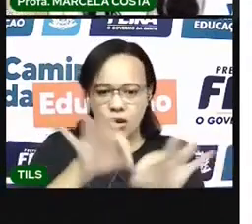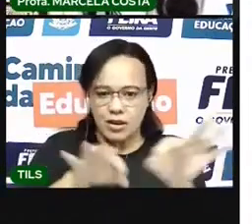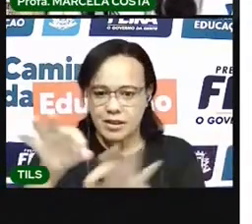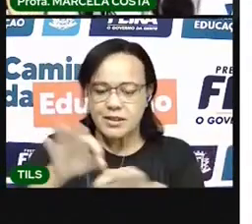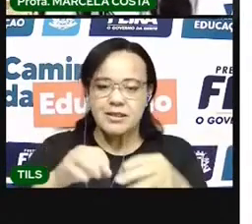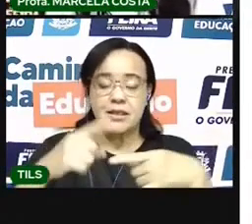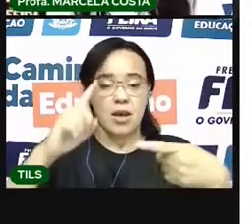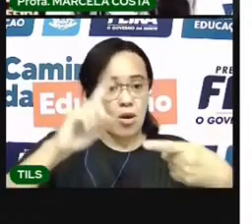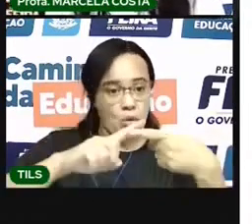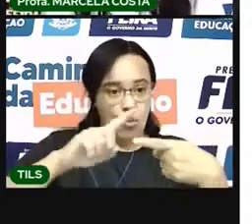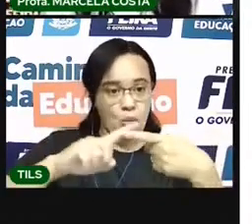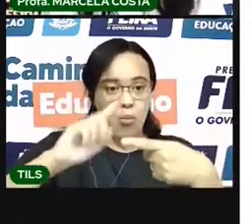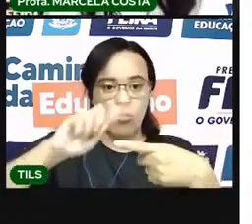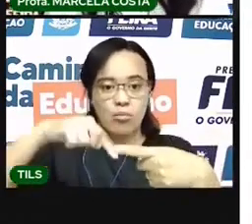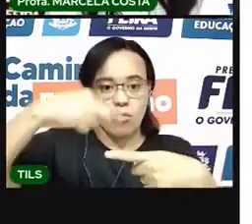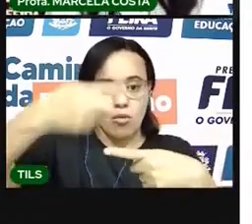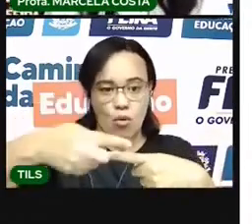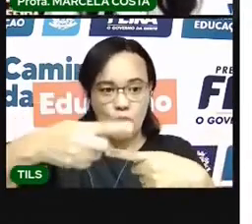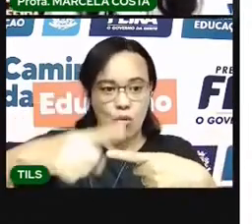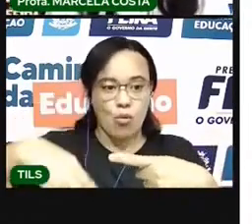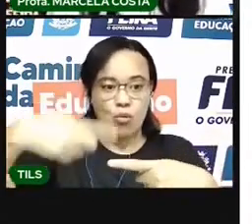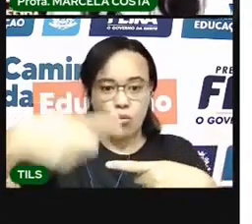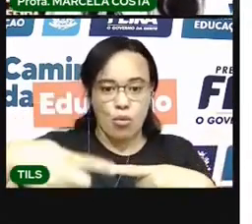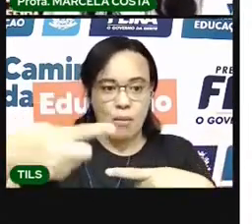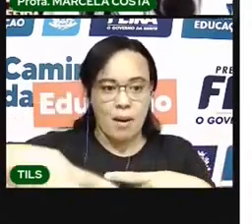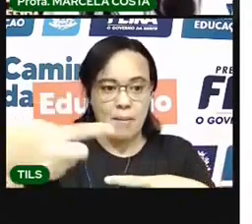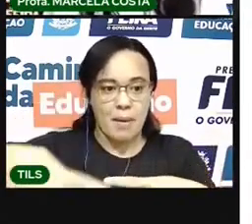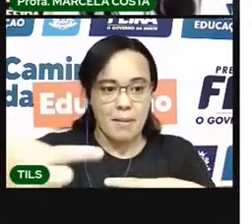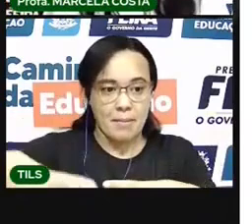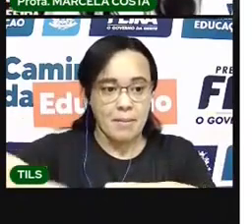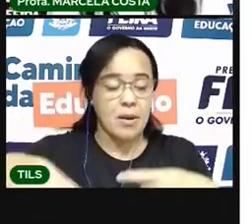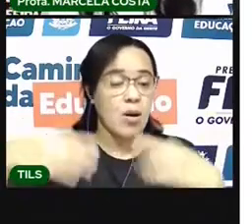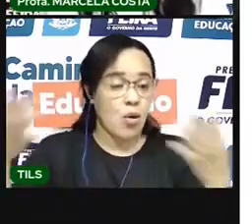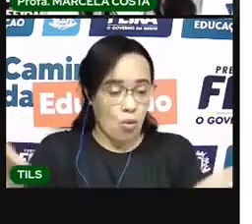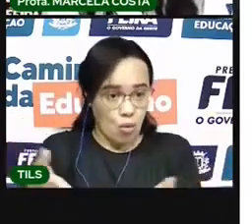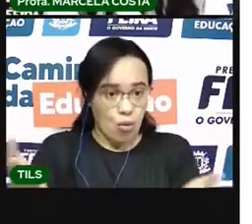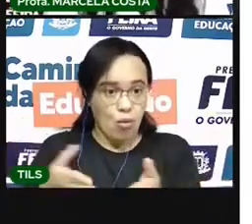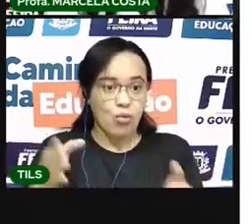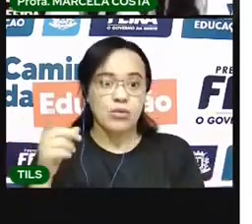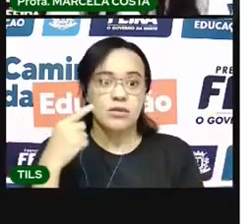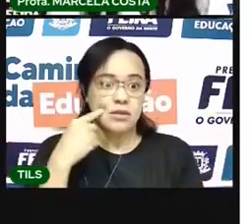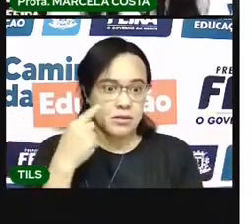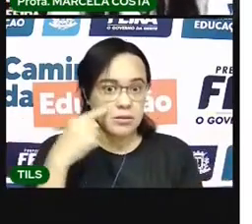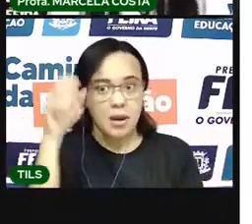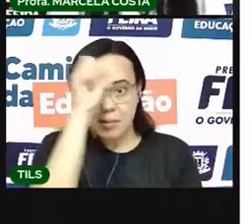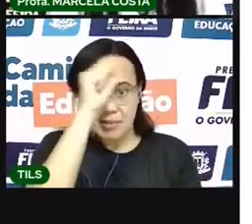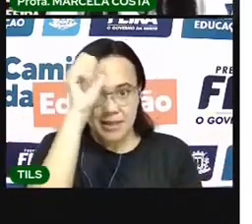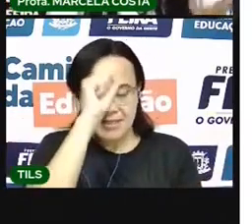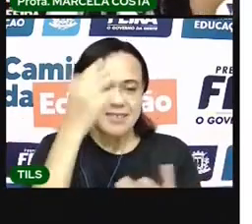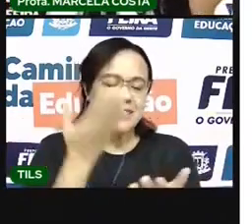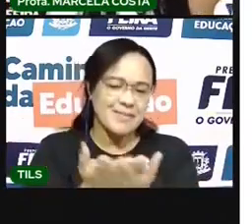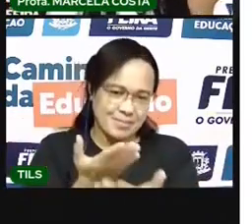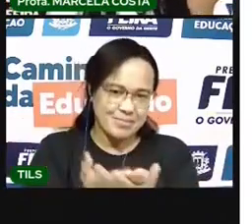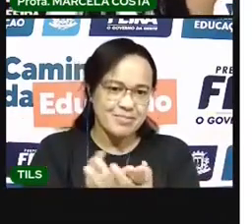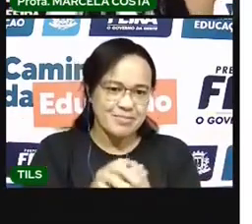vem um depois do outro. É isso aí que a gente vai ver na aula de hoje. Vamos lá?